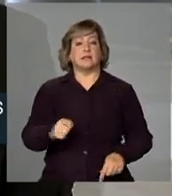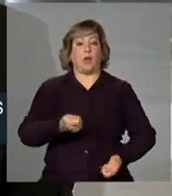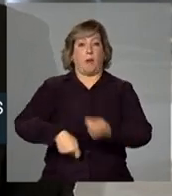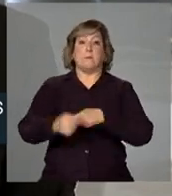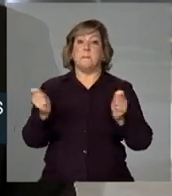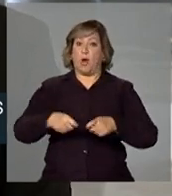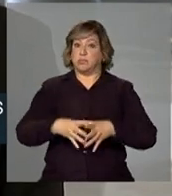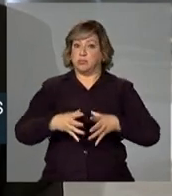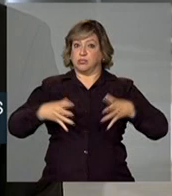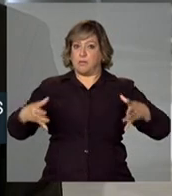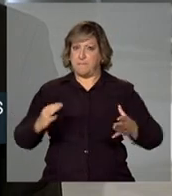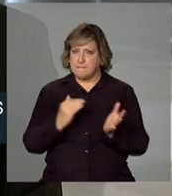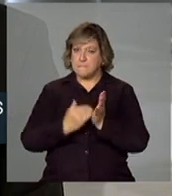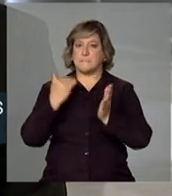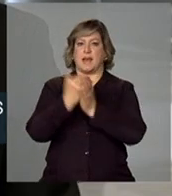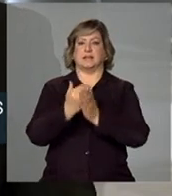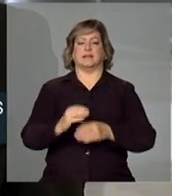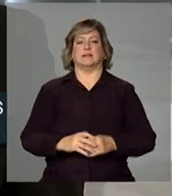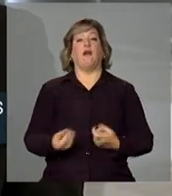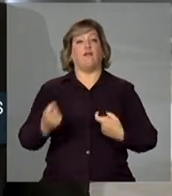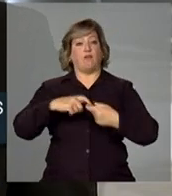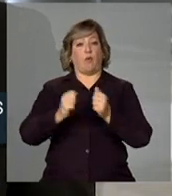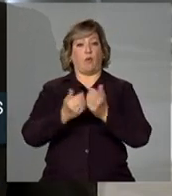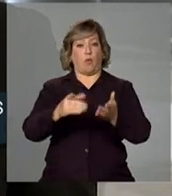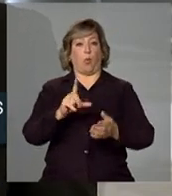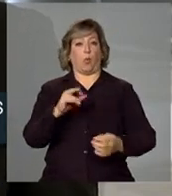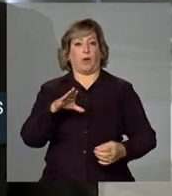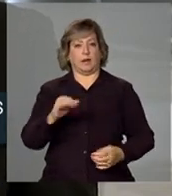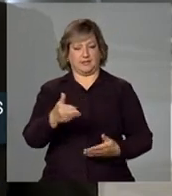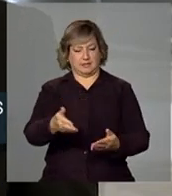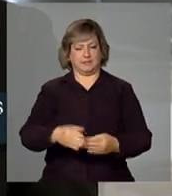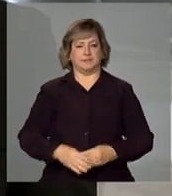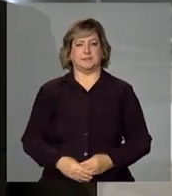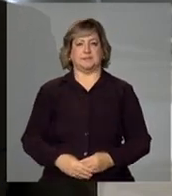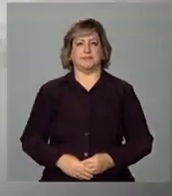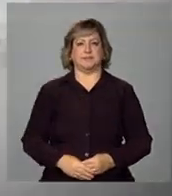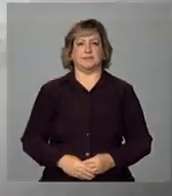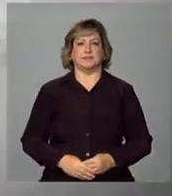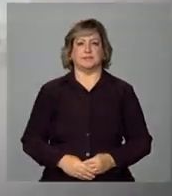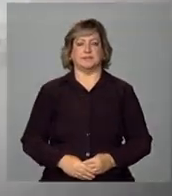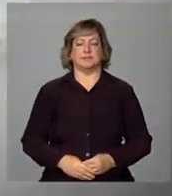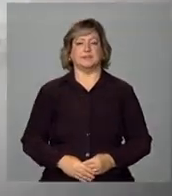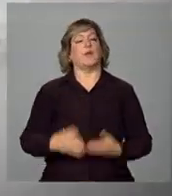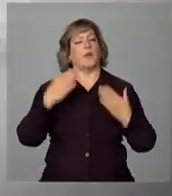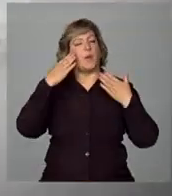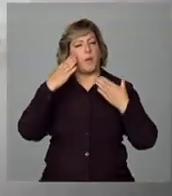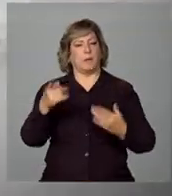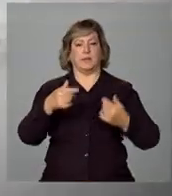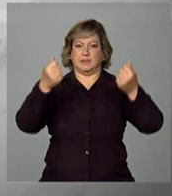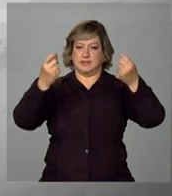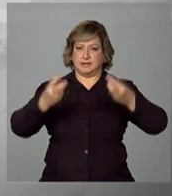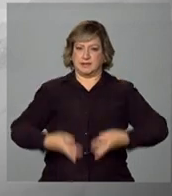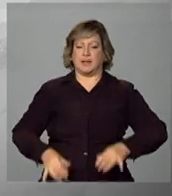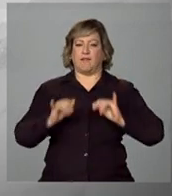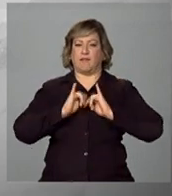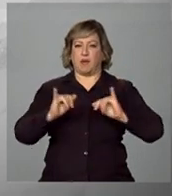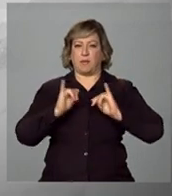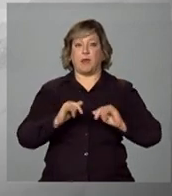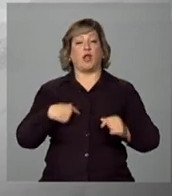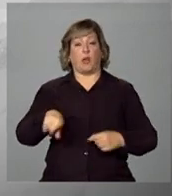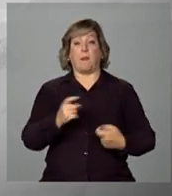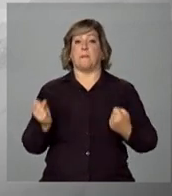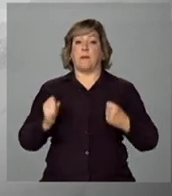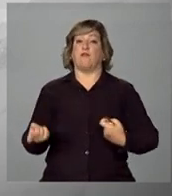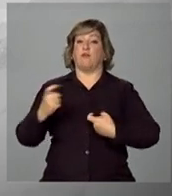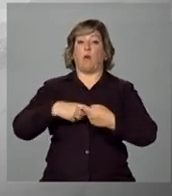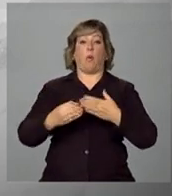aumentar ainda mais. Voltamos com você no estúdio, Lúcia. Obrigada, Paulo, pelas informações e nós